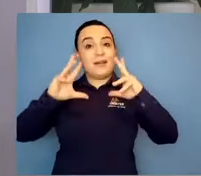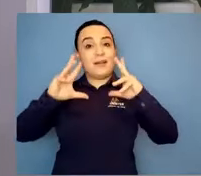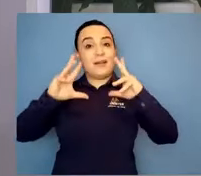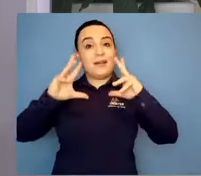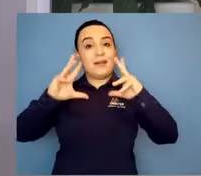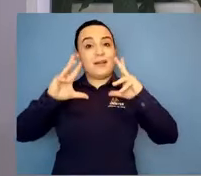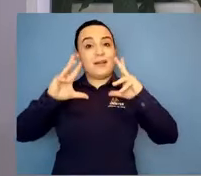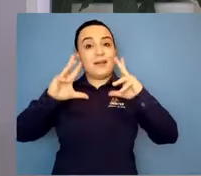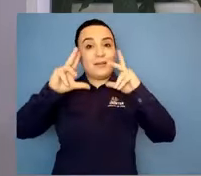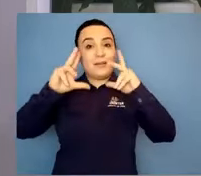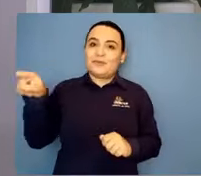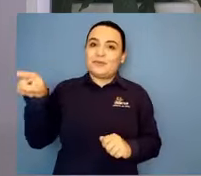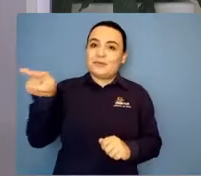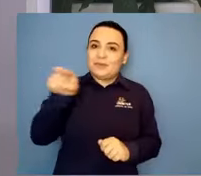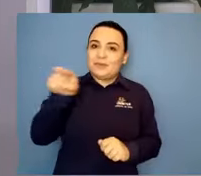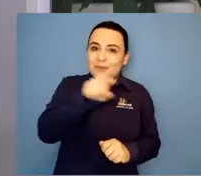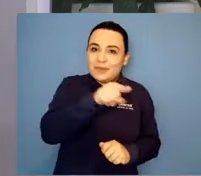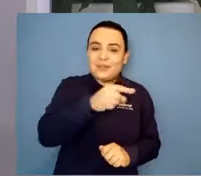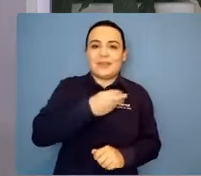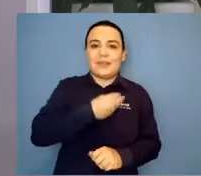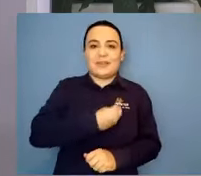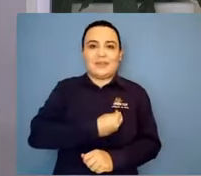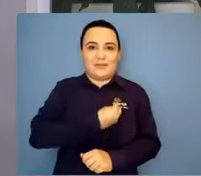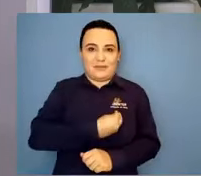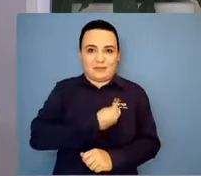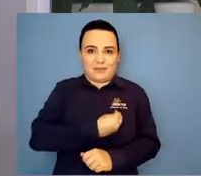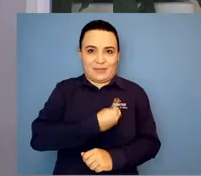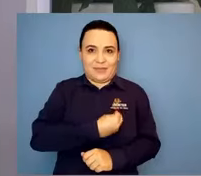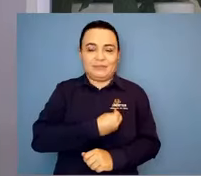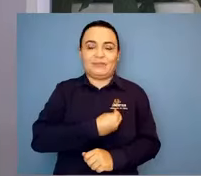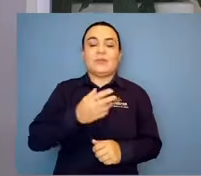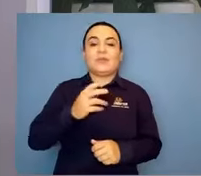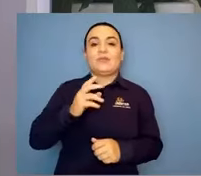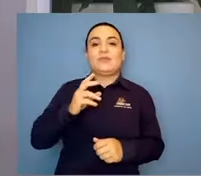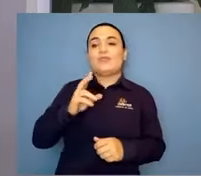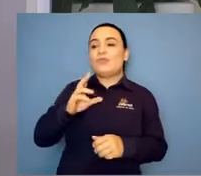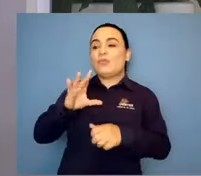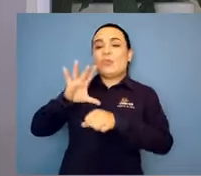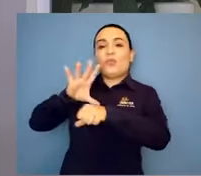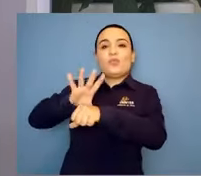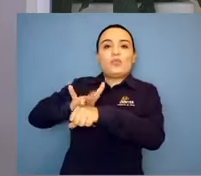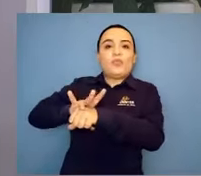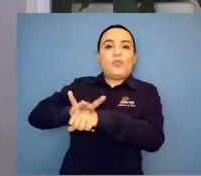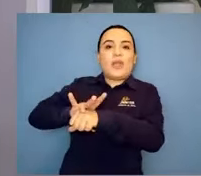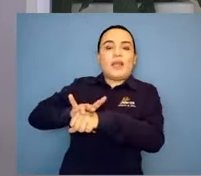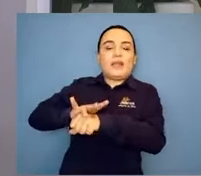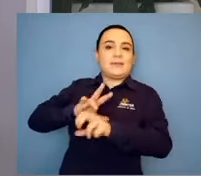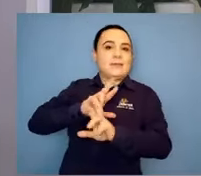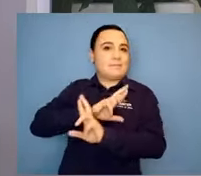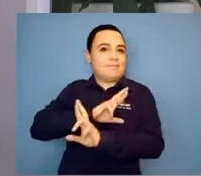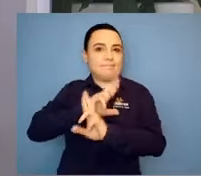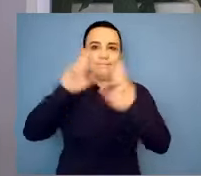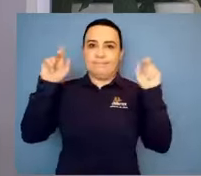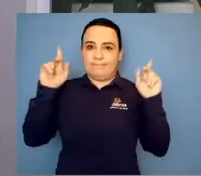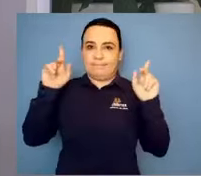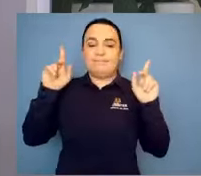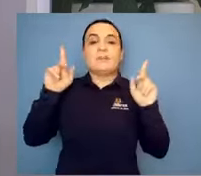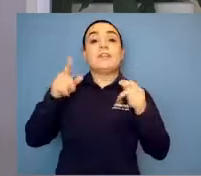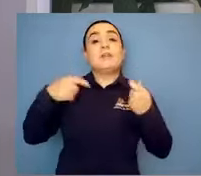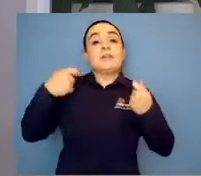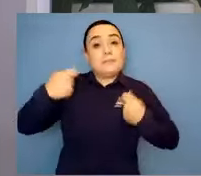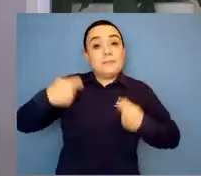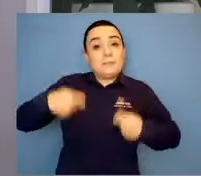à dela e ajuda de uma forma, ela tem uma rede de ligações, uma rede social imensa.